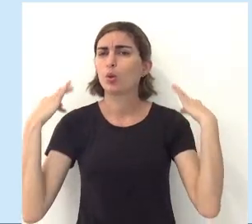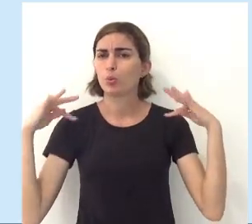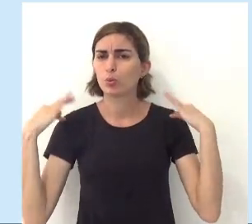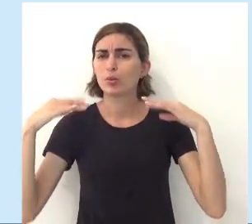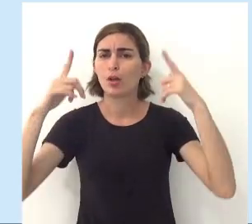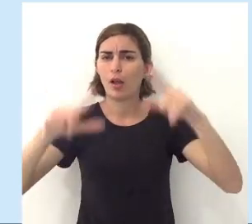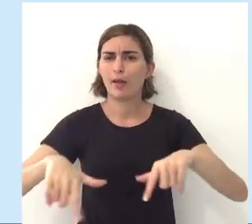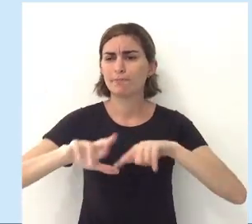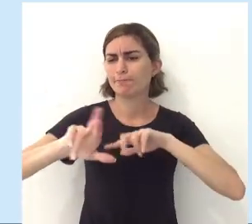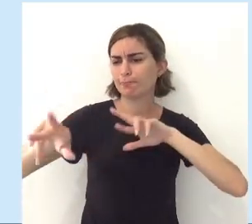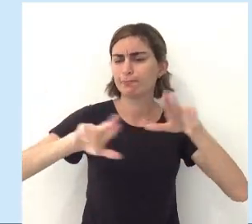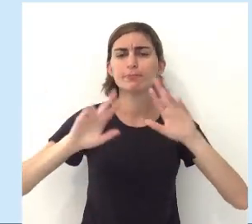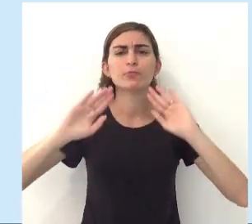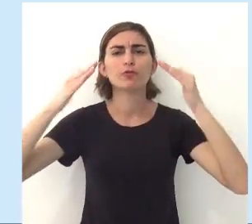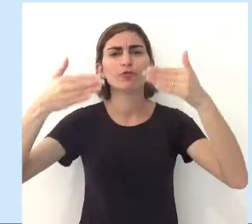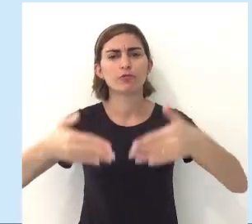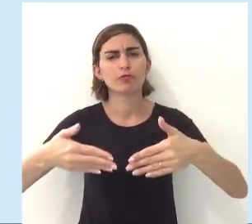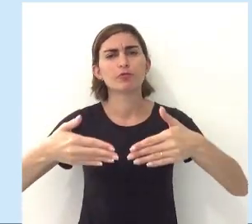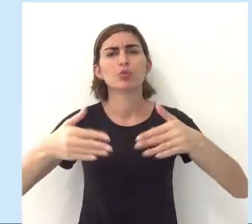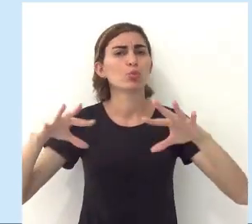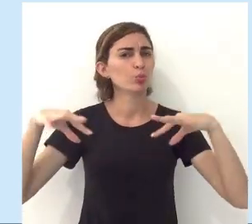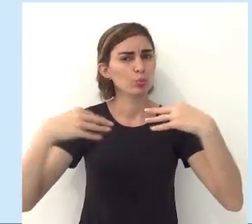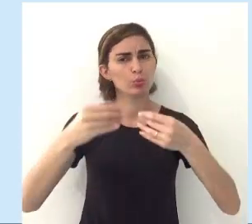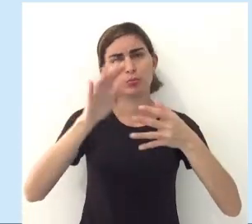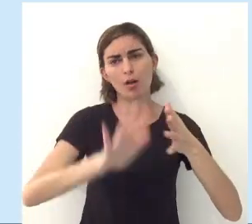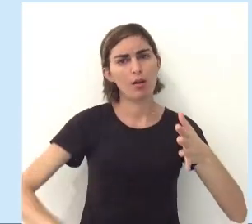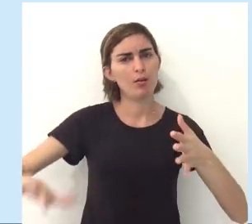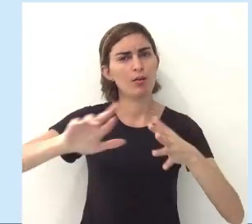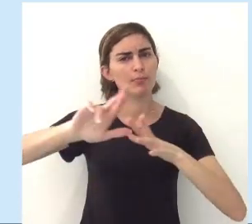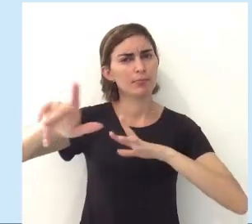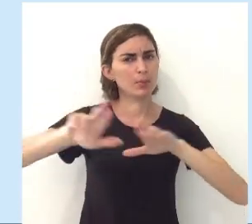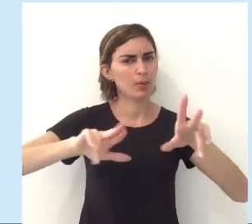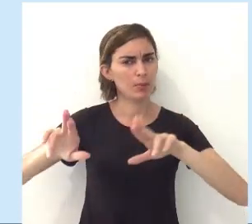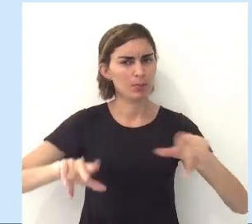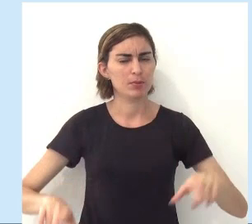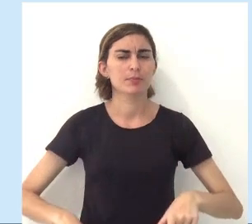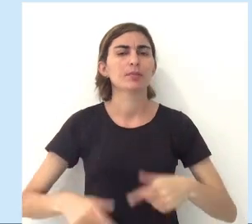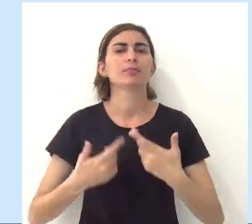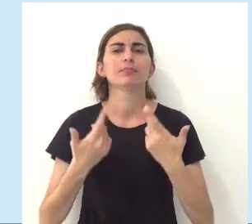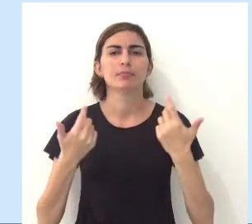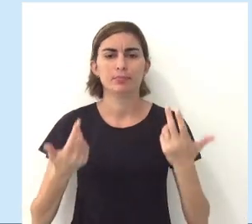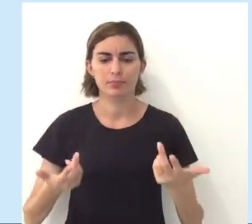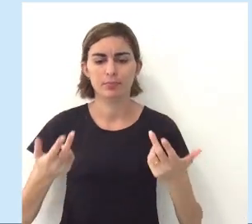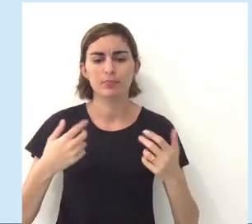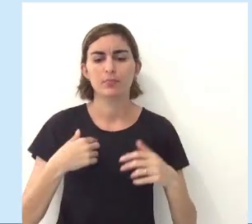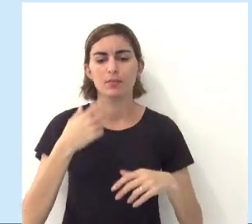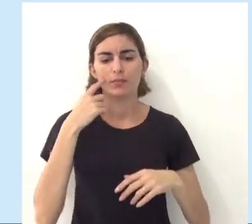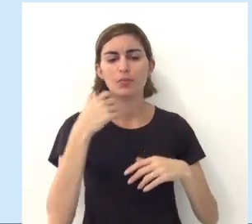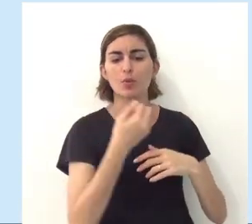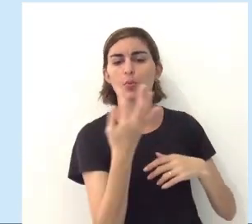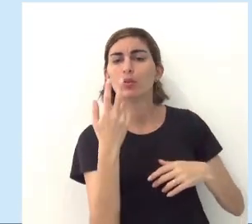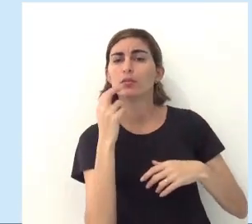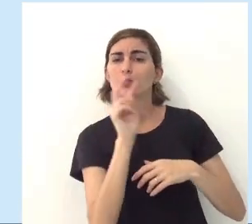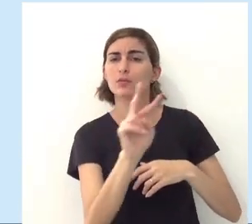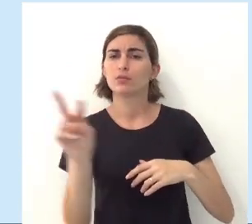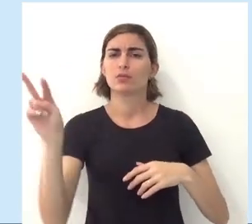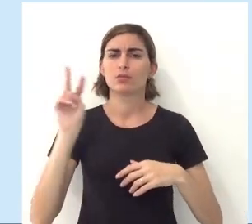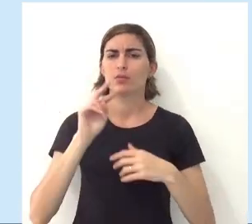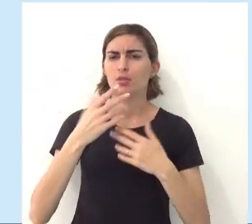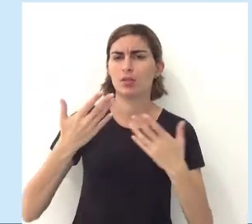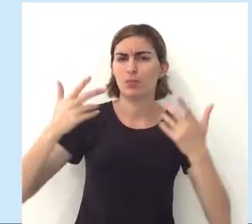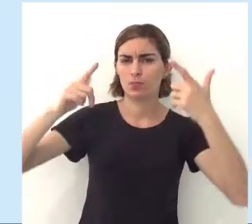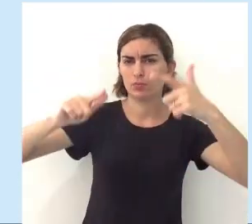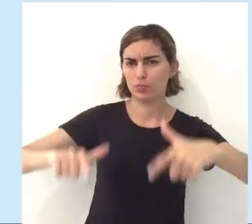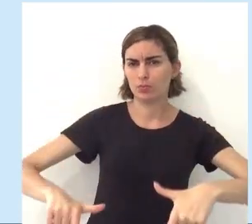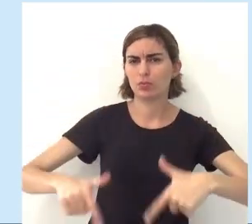O turismo é o ambiente voltado pra todas essas áreas, pra todas essas dinâmicas, tá? Então, quando